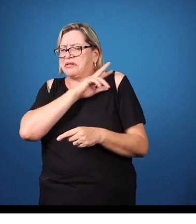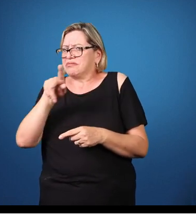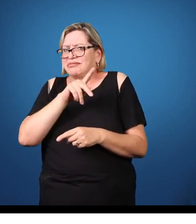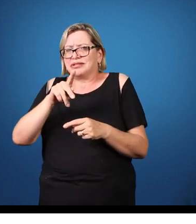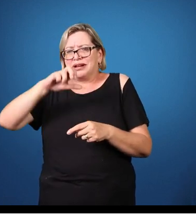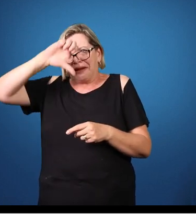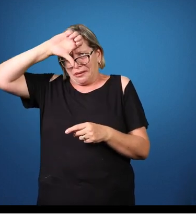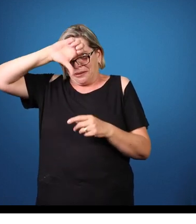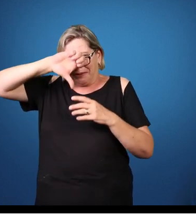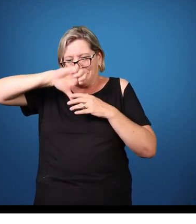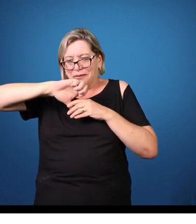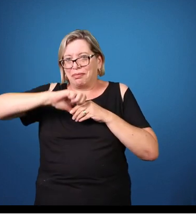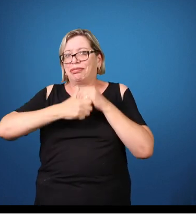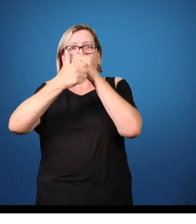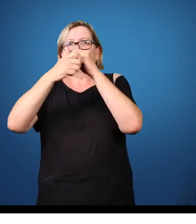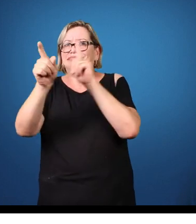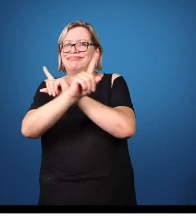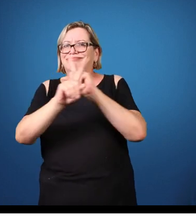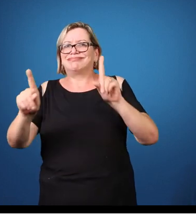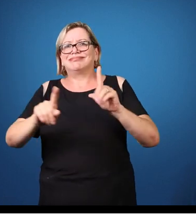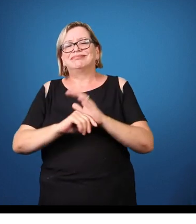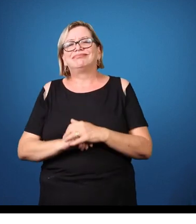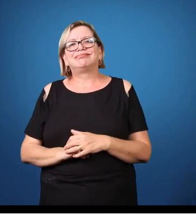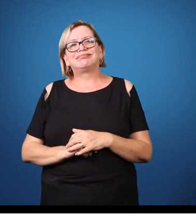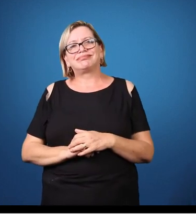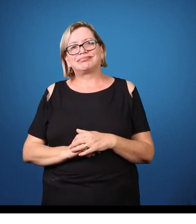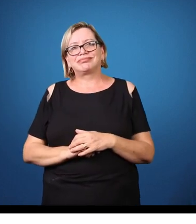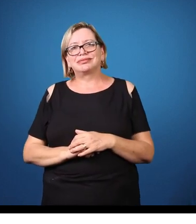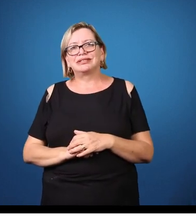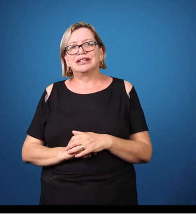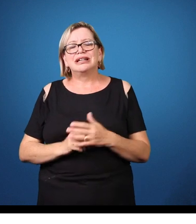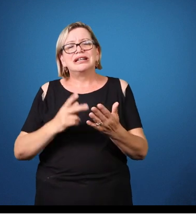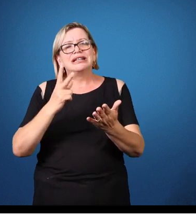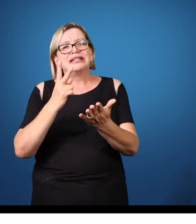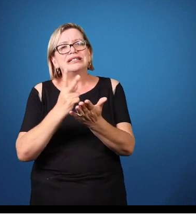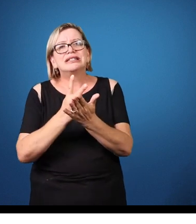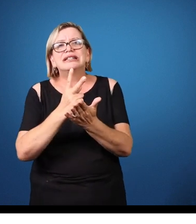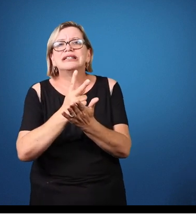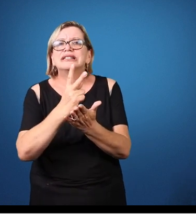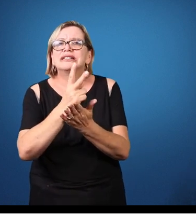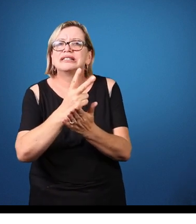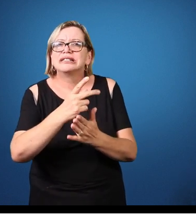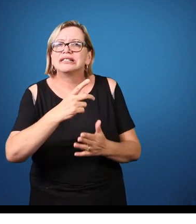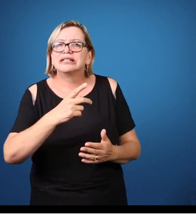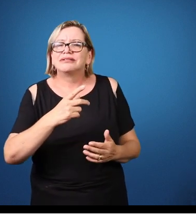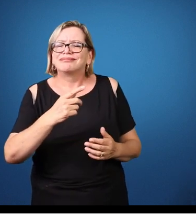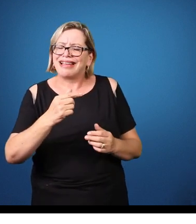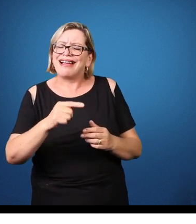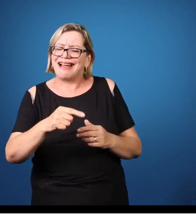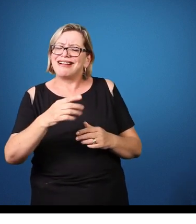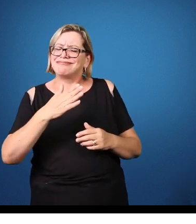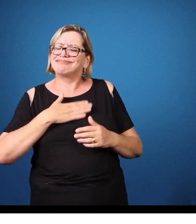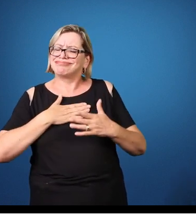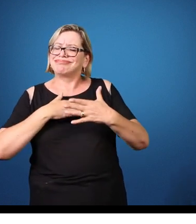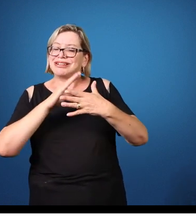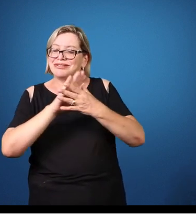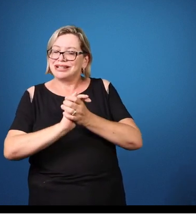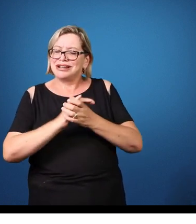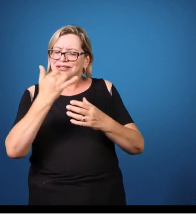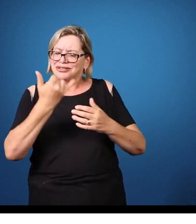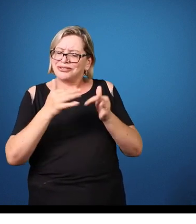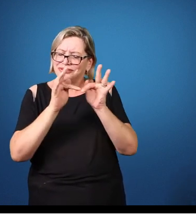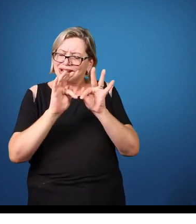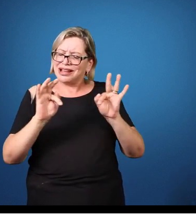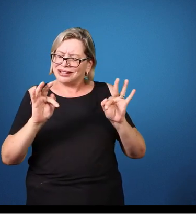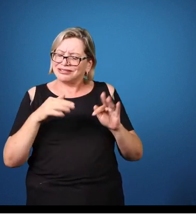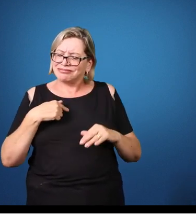Sempre tem uma... Minha mulher me disse uma frase esses dias que eu achei interessante. Ela disse, a transferência que